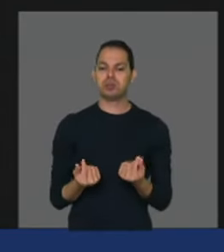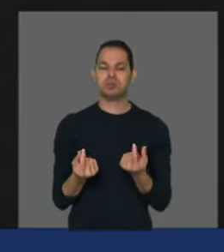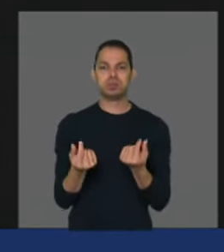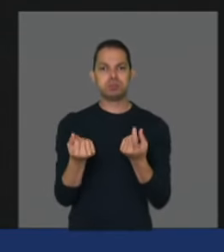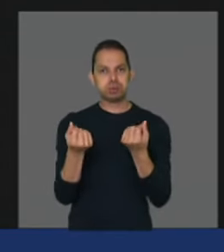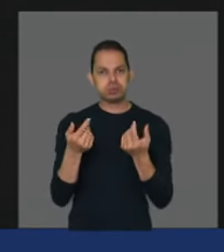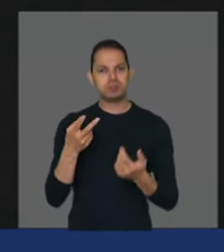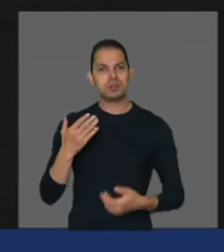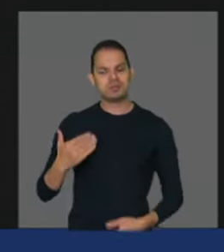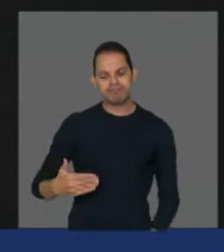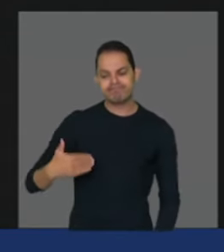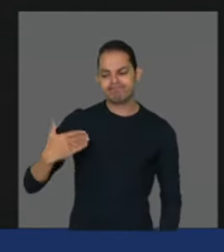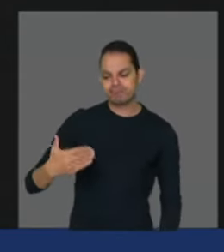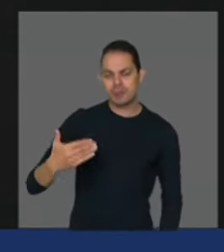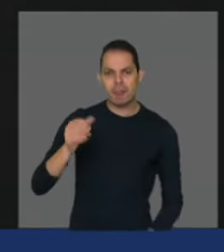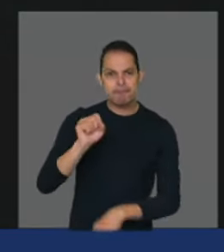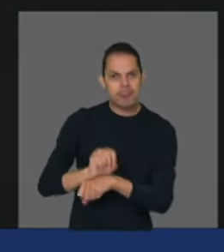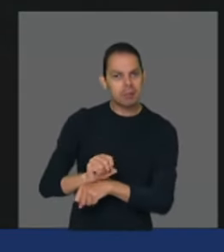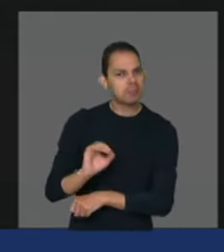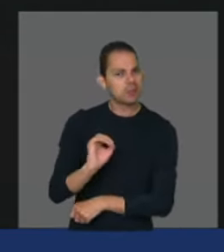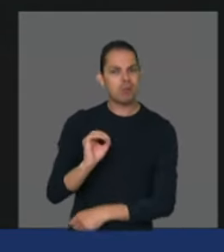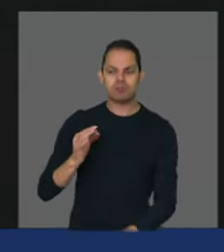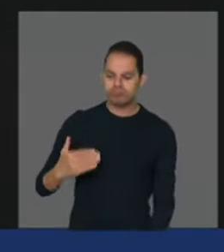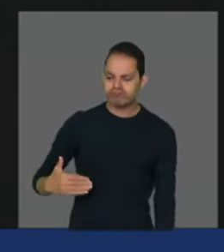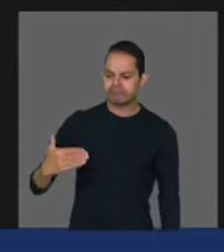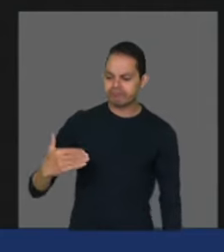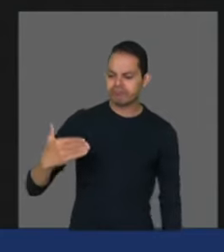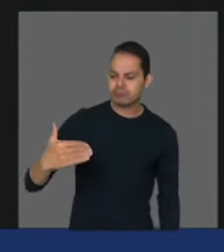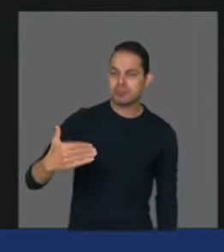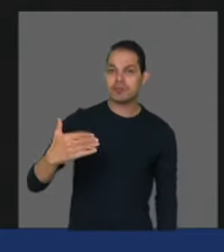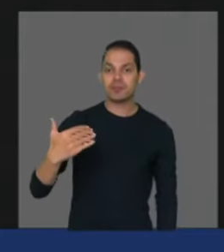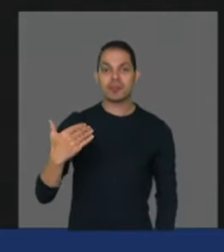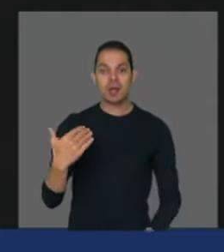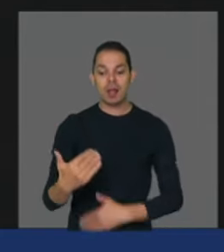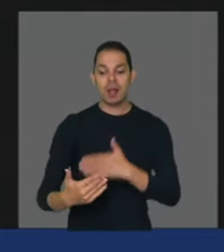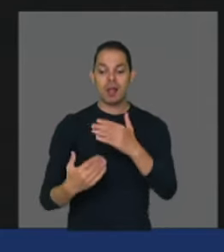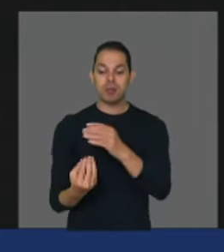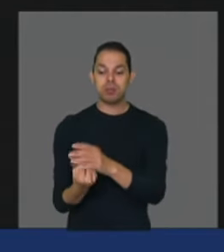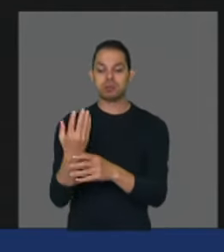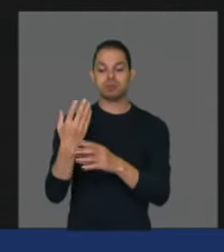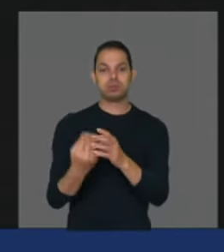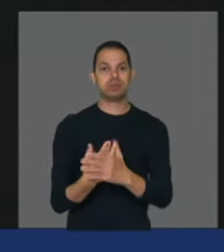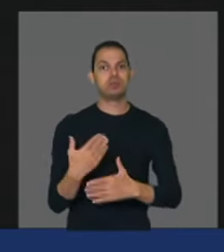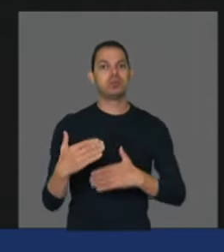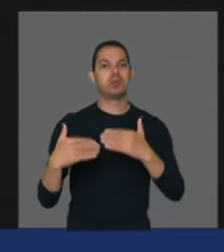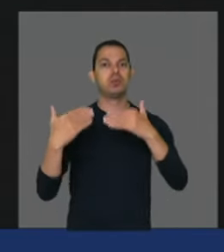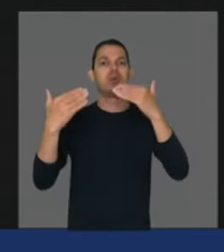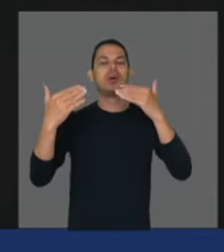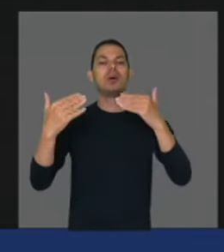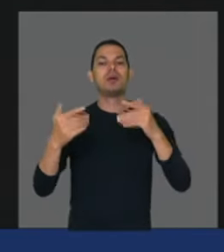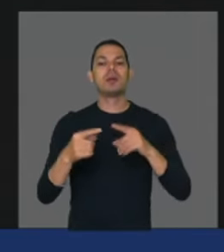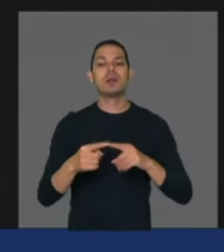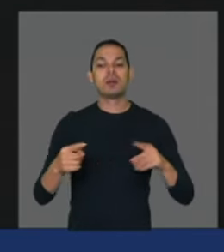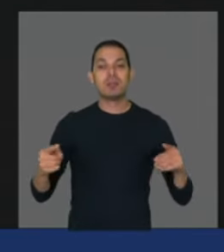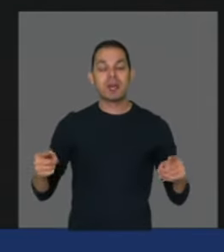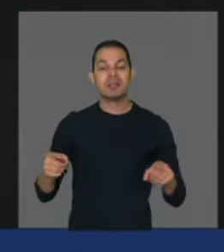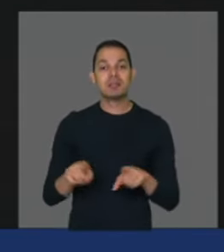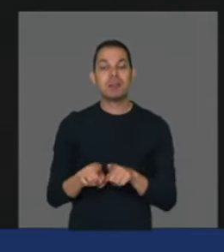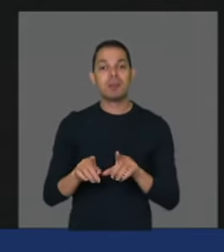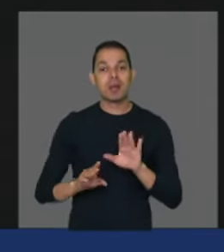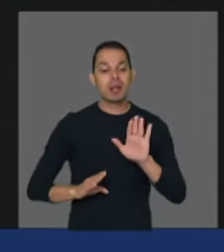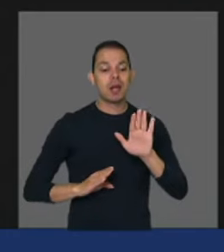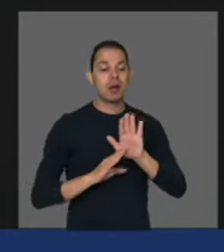sem interrupção que possa aumentar a produção mas ao mesmo tempo a assistência técnica que é